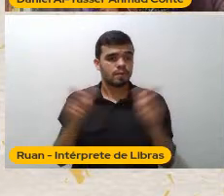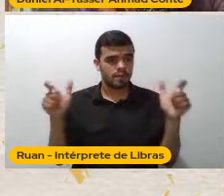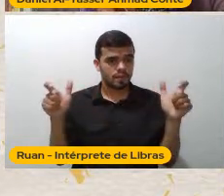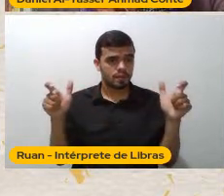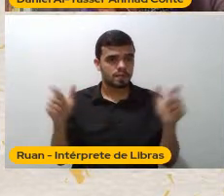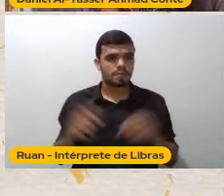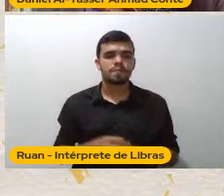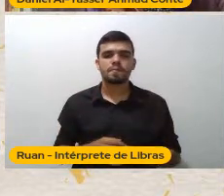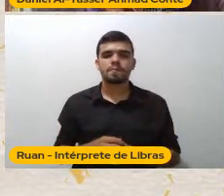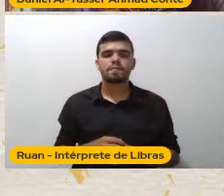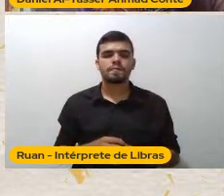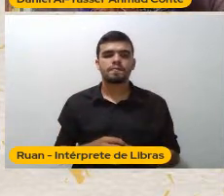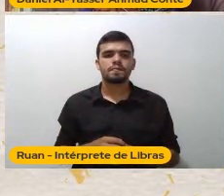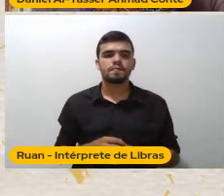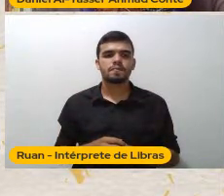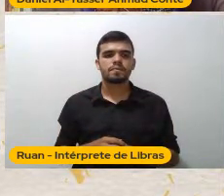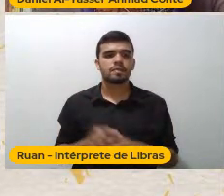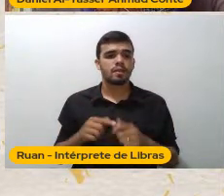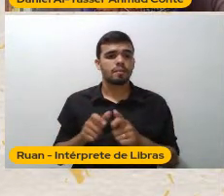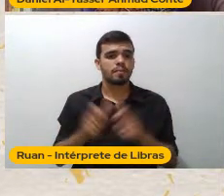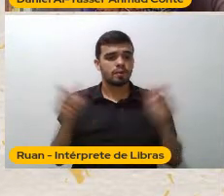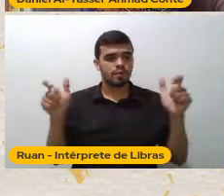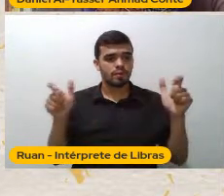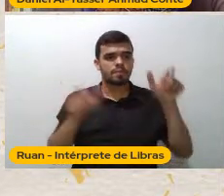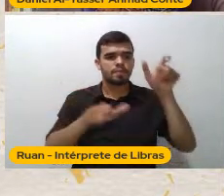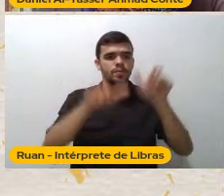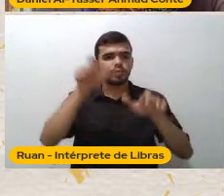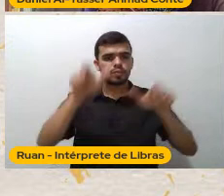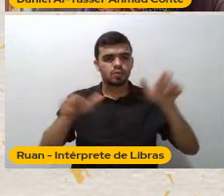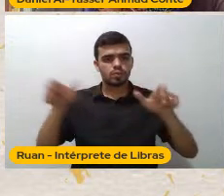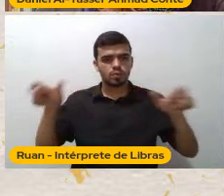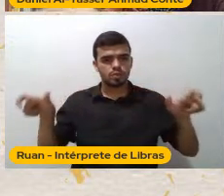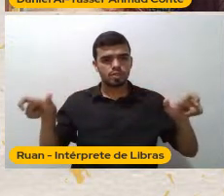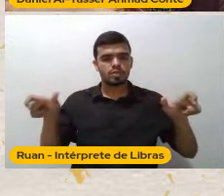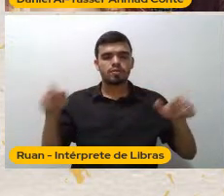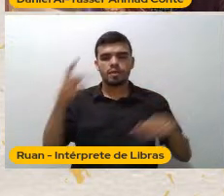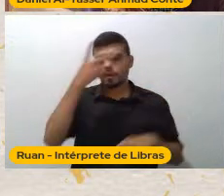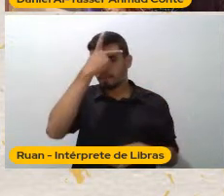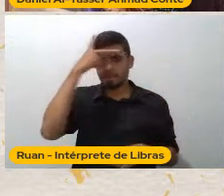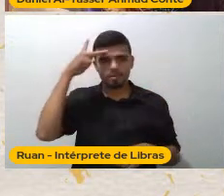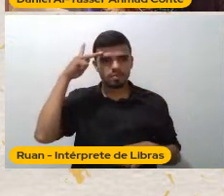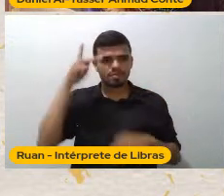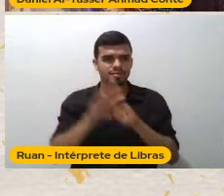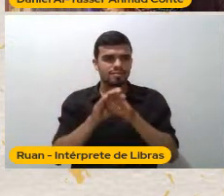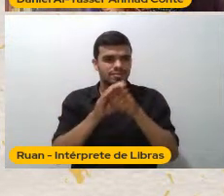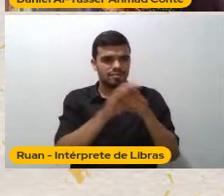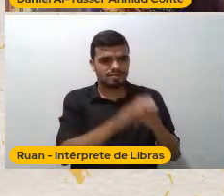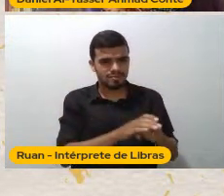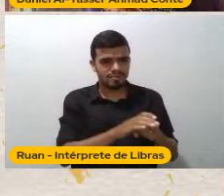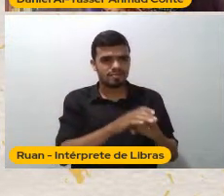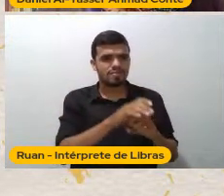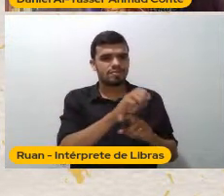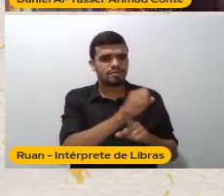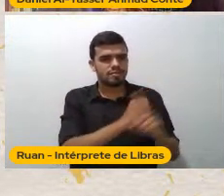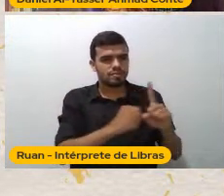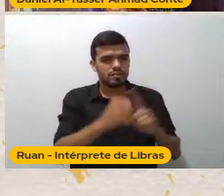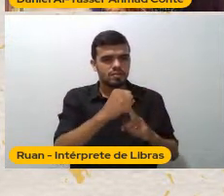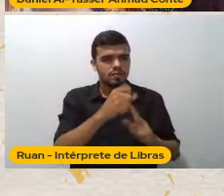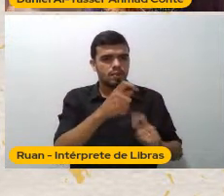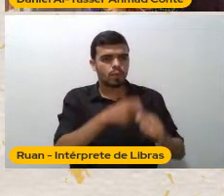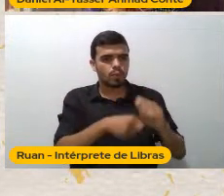maioria dos sujeitos Marginalizados E operados A margem Na economia brasileira